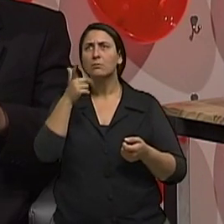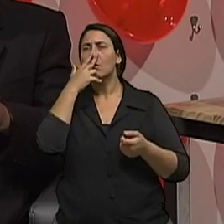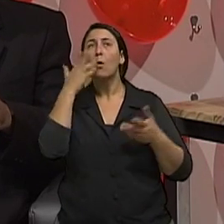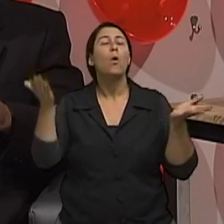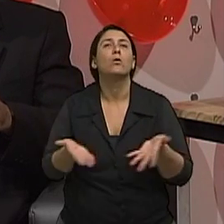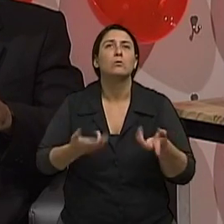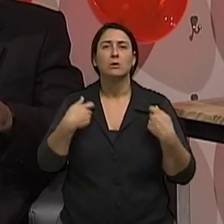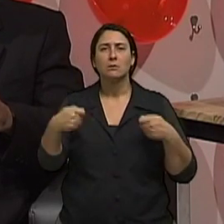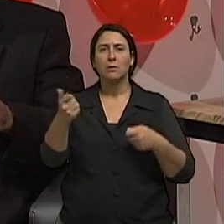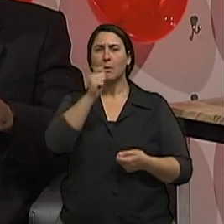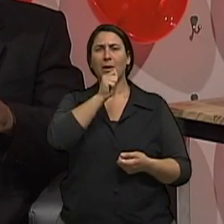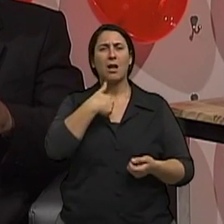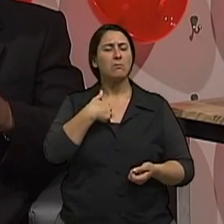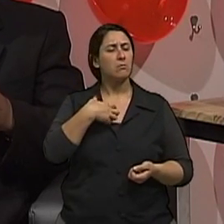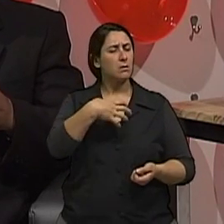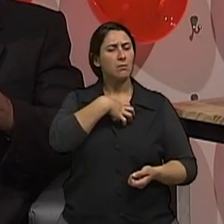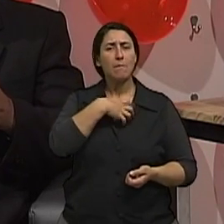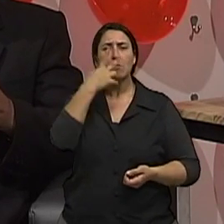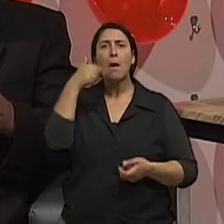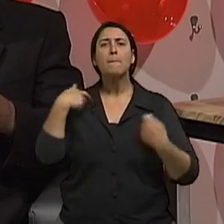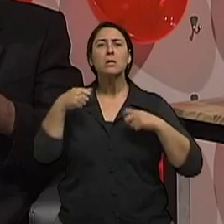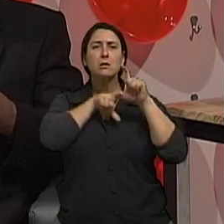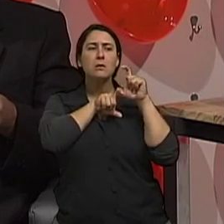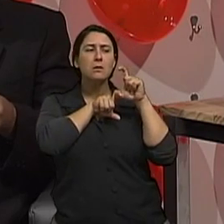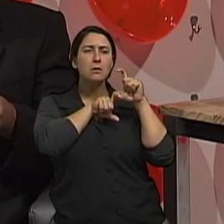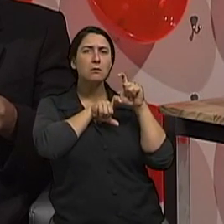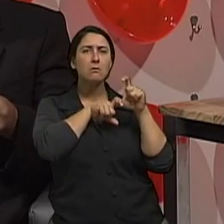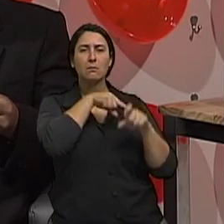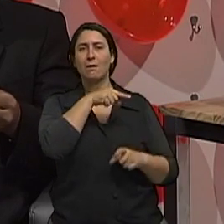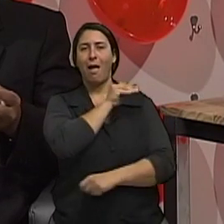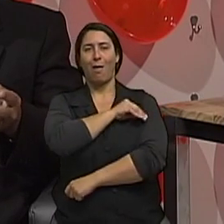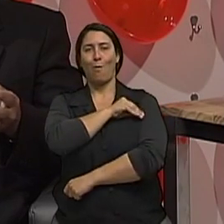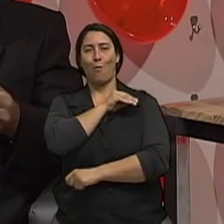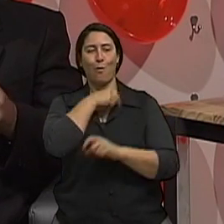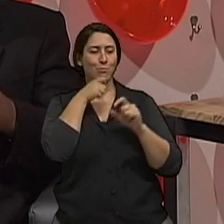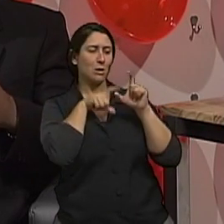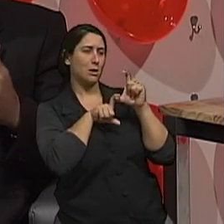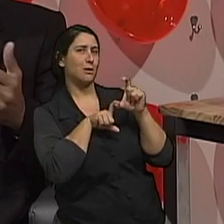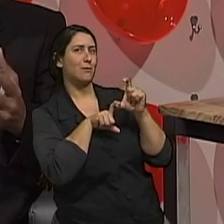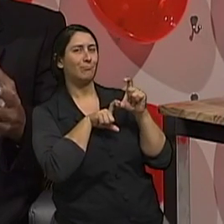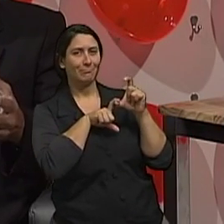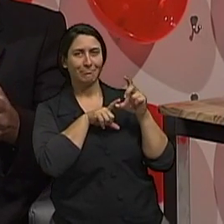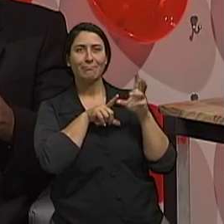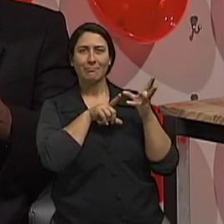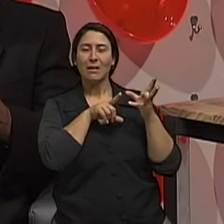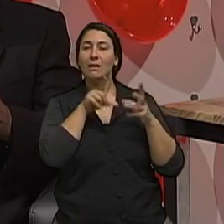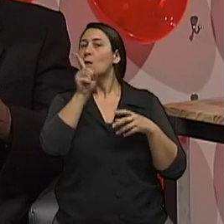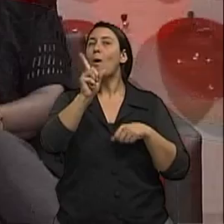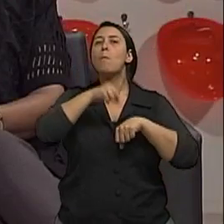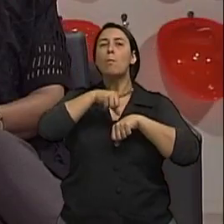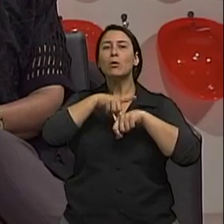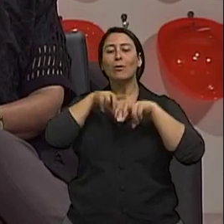eu não vou ficar bem, então não é o consumo do álcool pelo prazer, na mesa, com a família. Ou seja, aquela